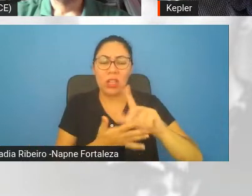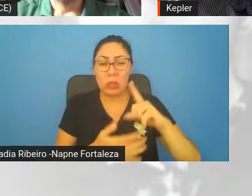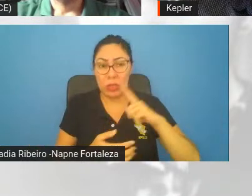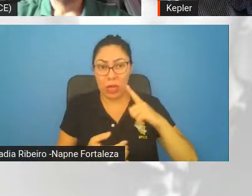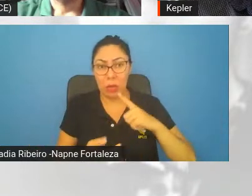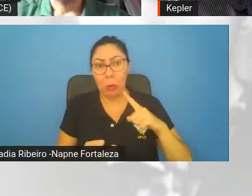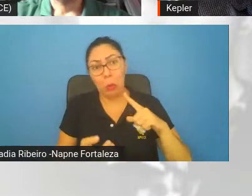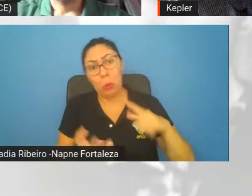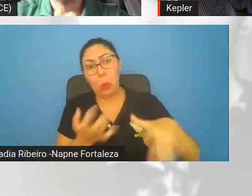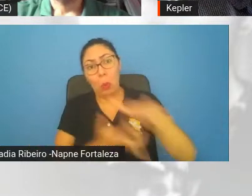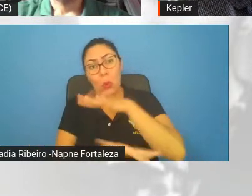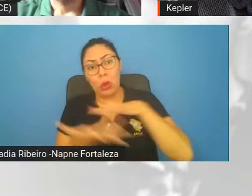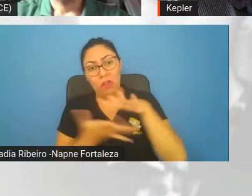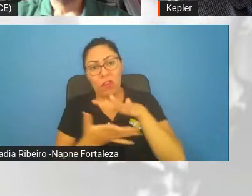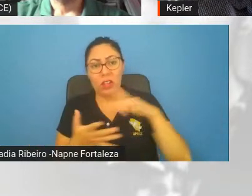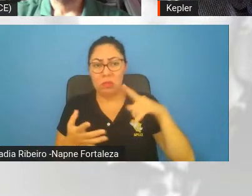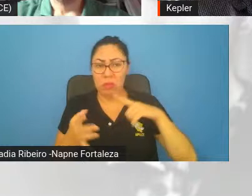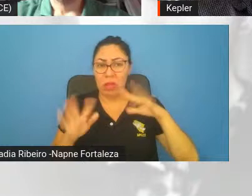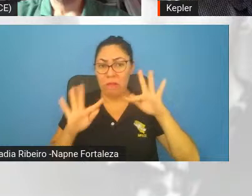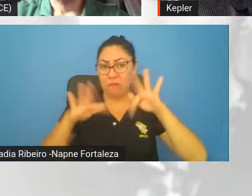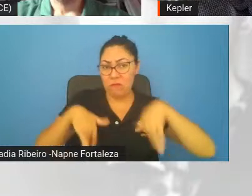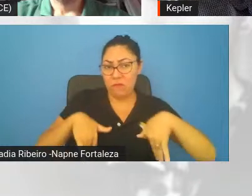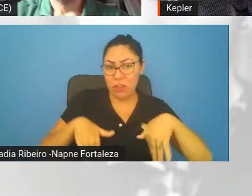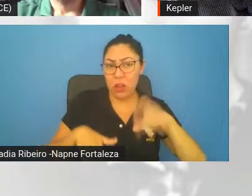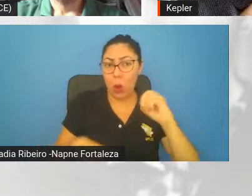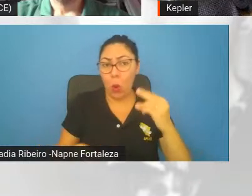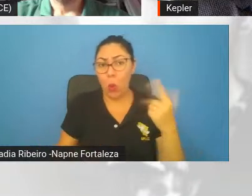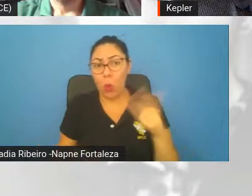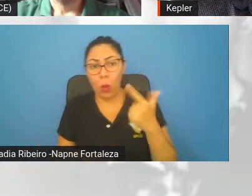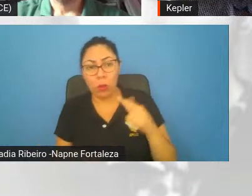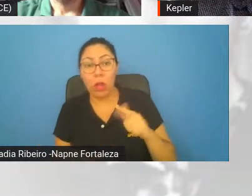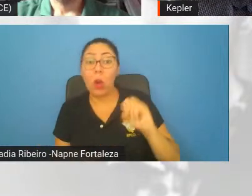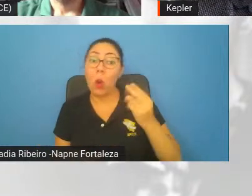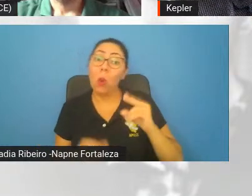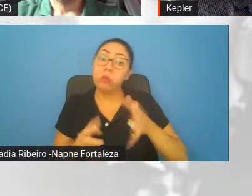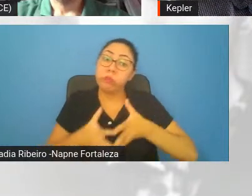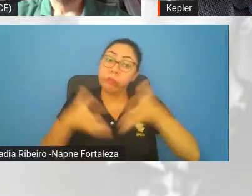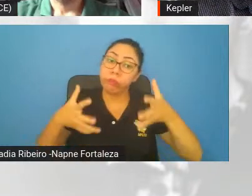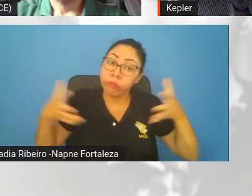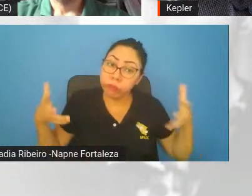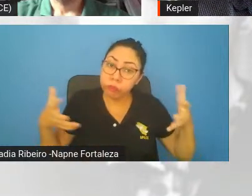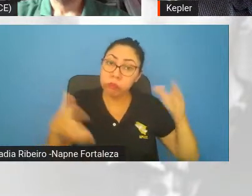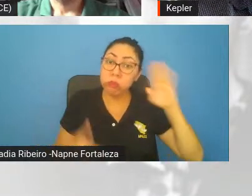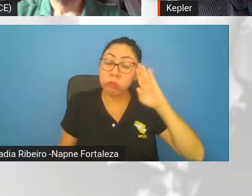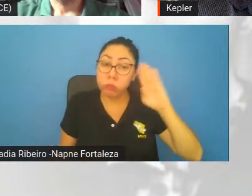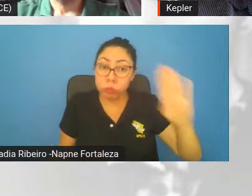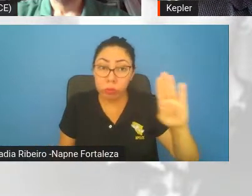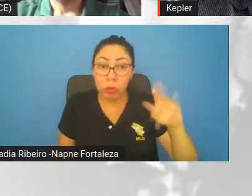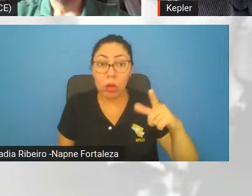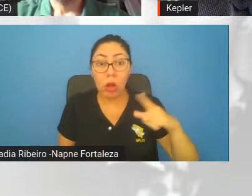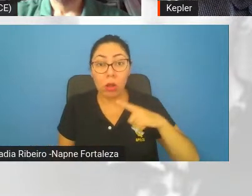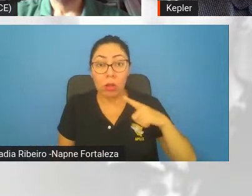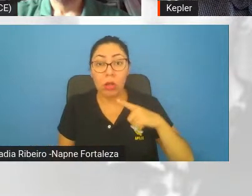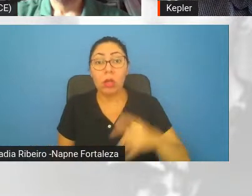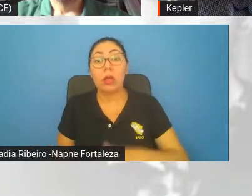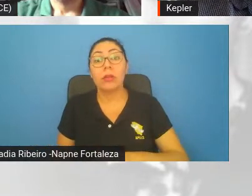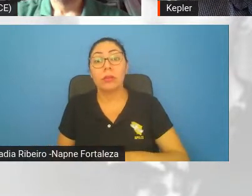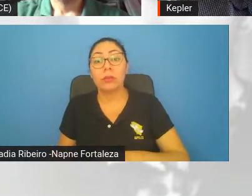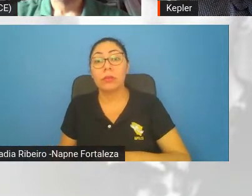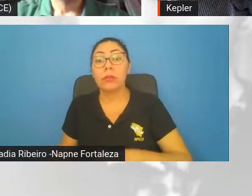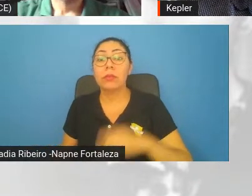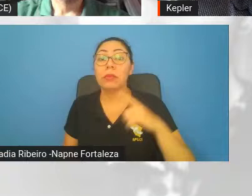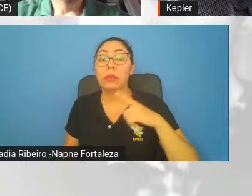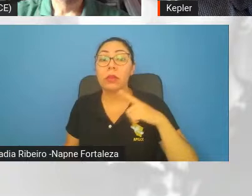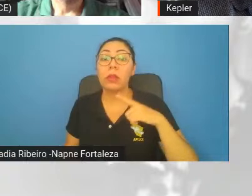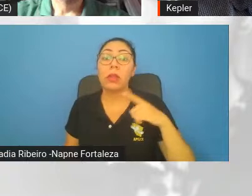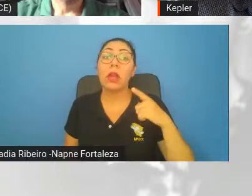um elemento essencial para que a gente possa entender as observações de radiação cómica de fundo é invocar a